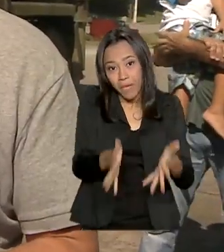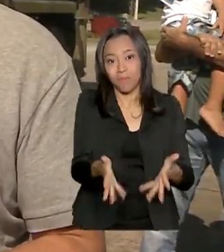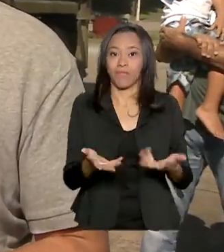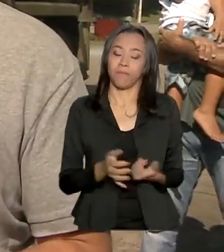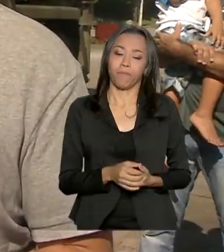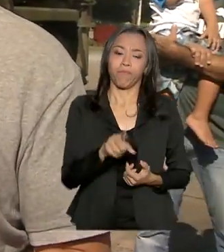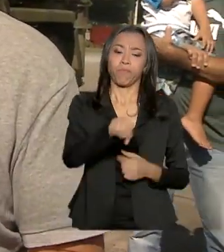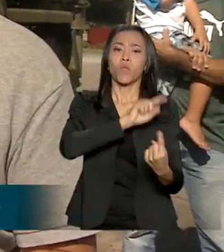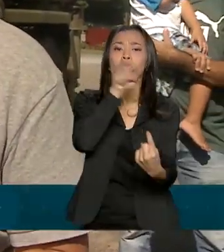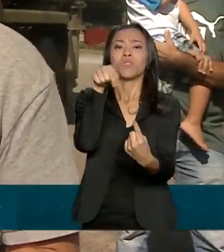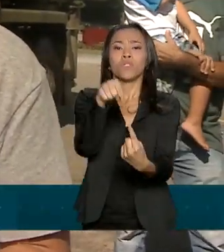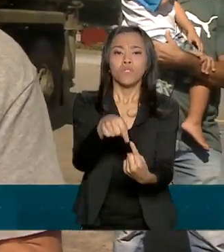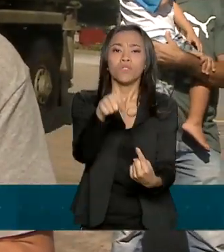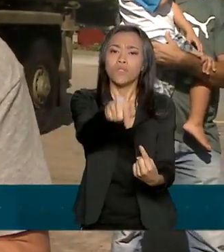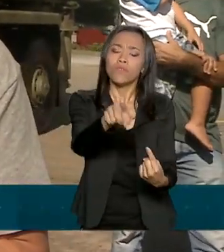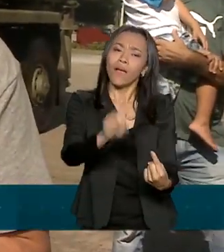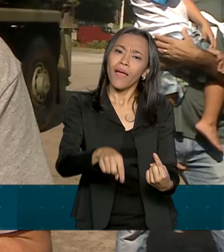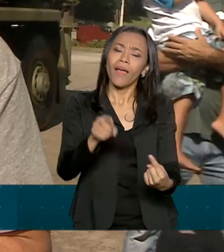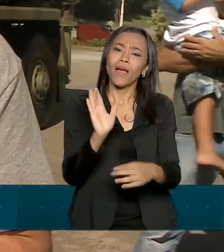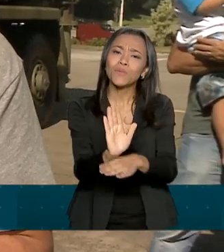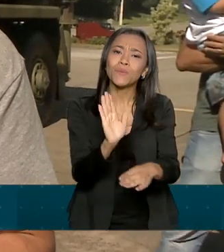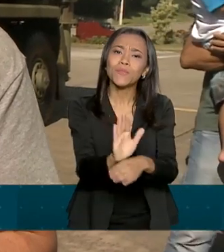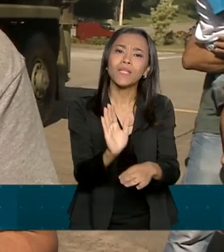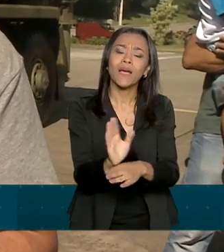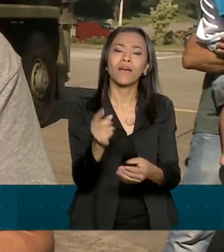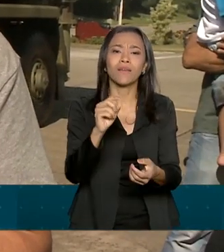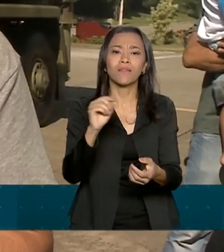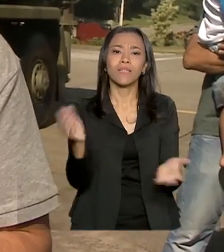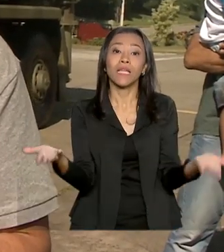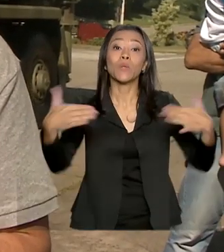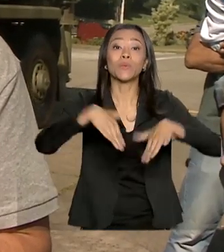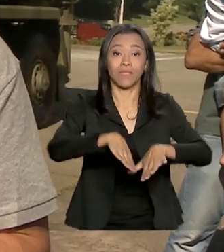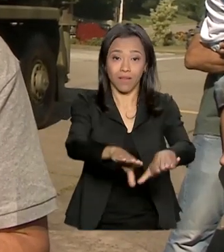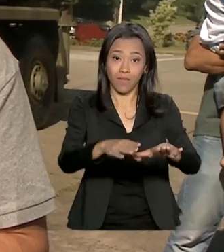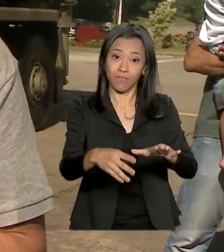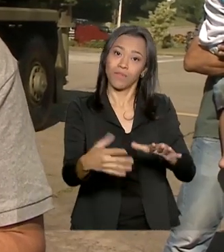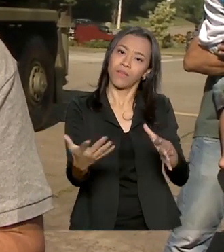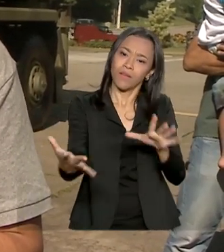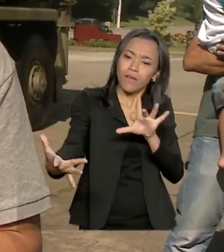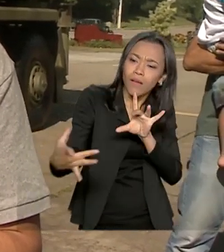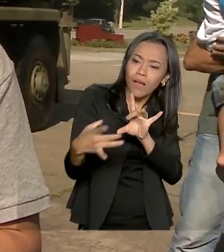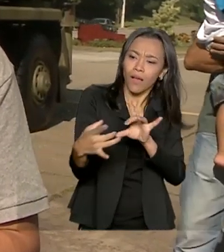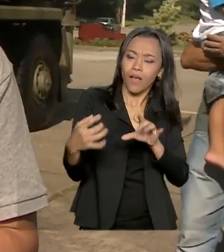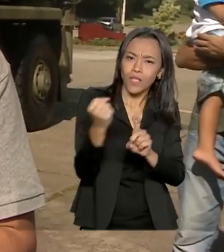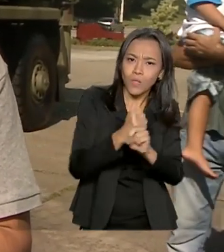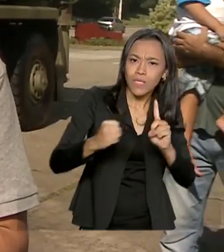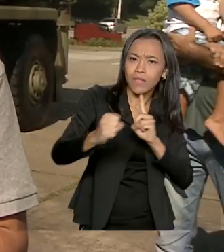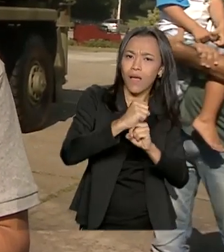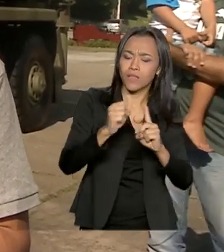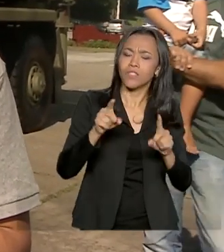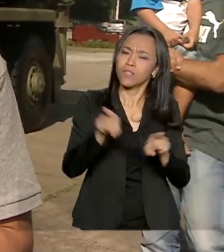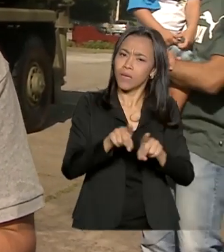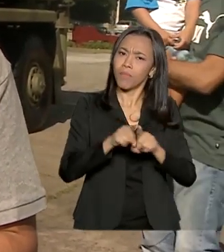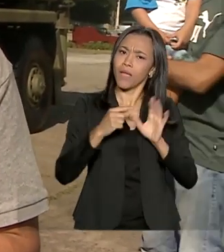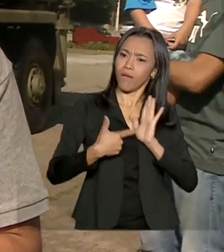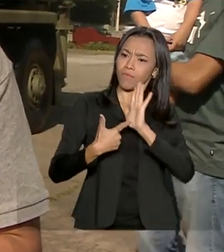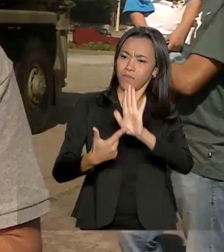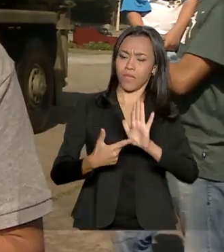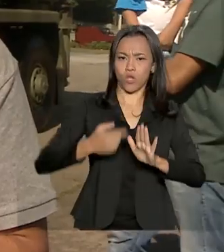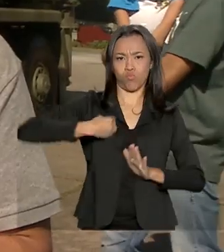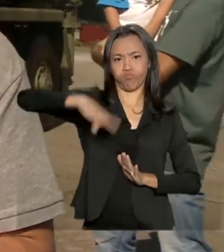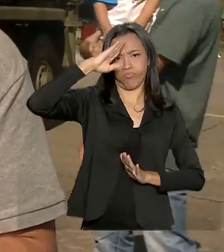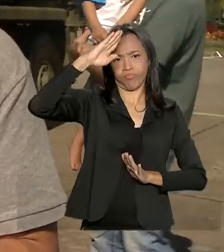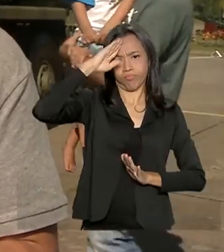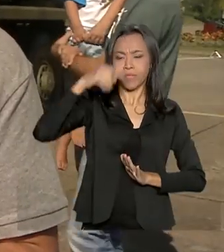marinha é ajudar no processo de inclusão dessas crianças, se aproximar da sociedade e mostrar que as Forças Armadas estão presentes